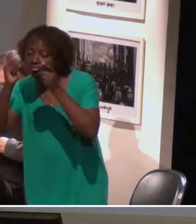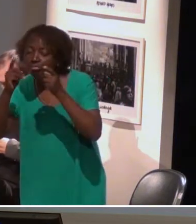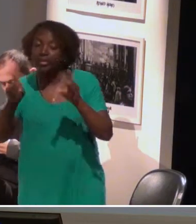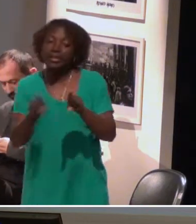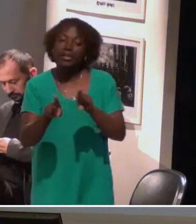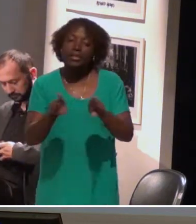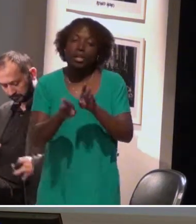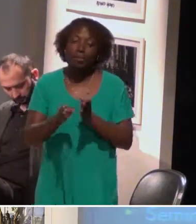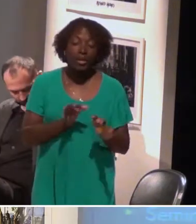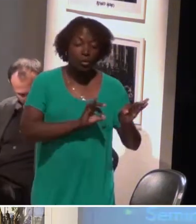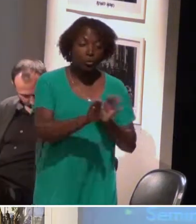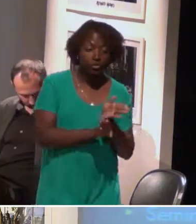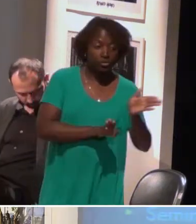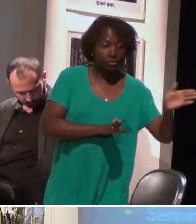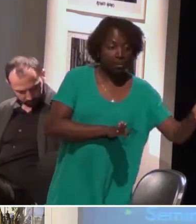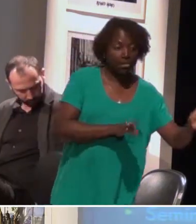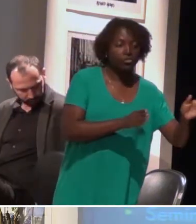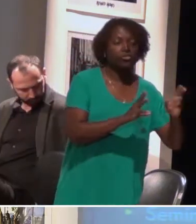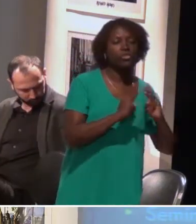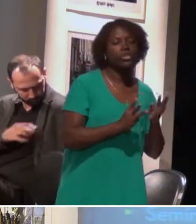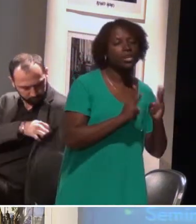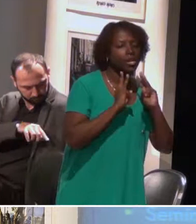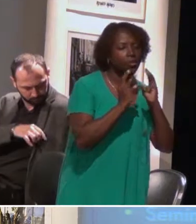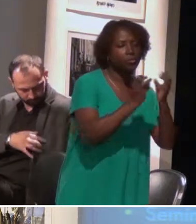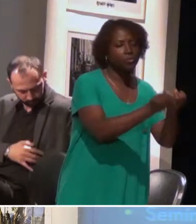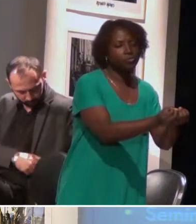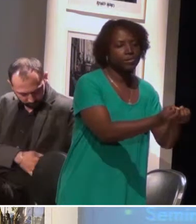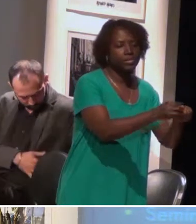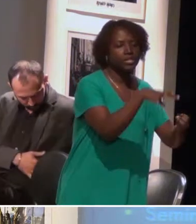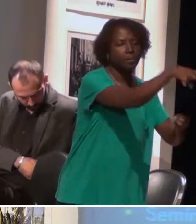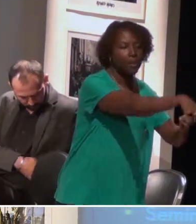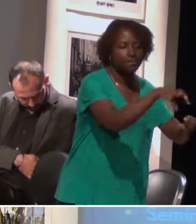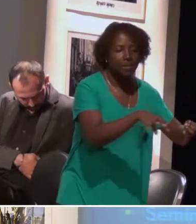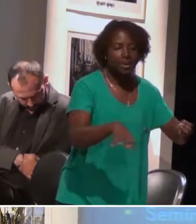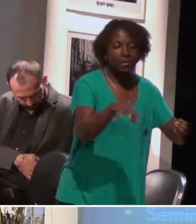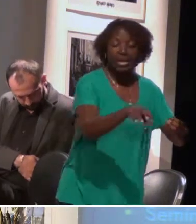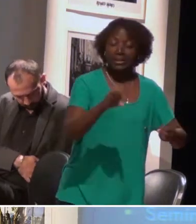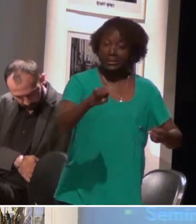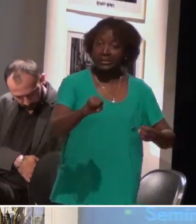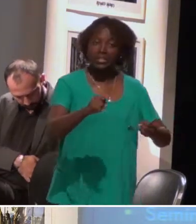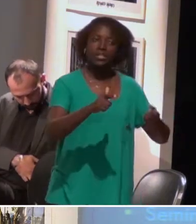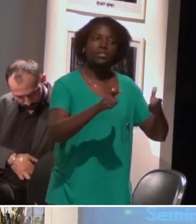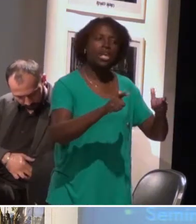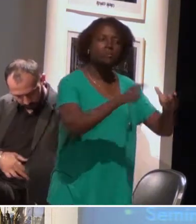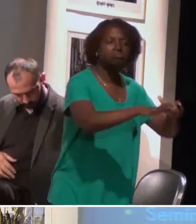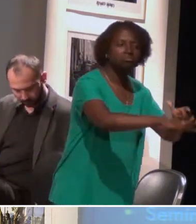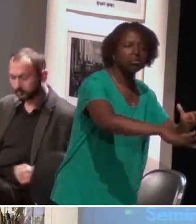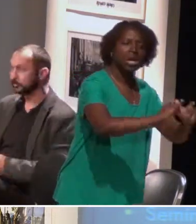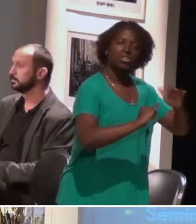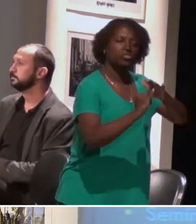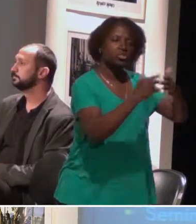Itinerante. Então, toda quarta-feira, a escola que quer receber uma oficina liga no CAIS, faz um agendamento,